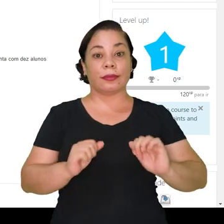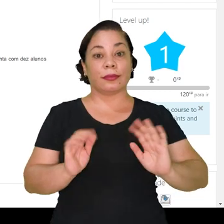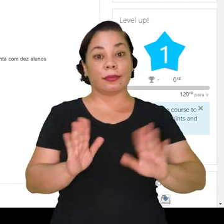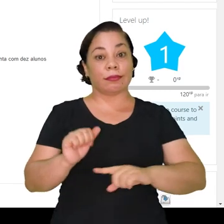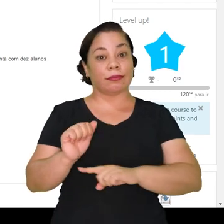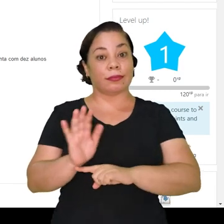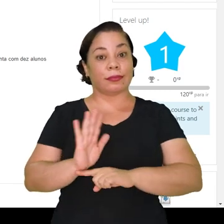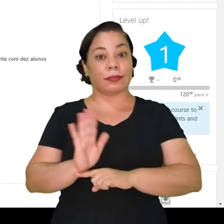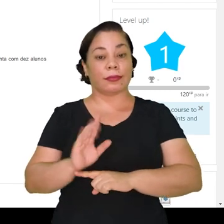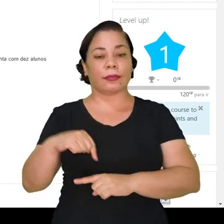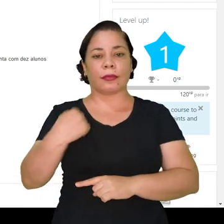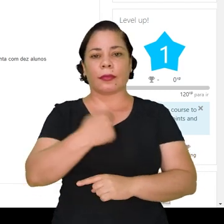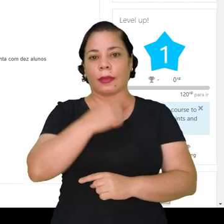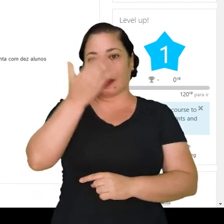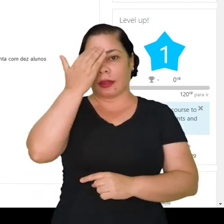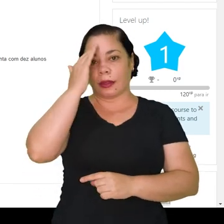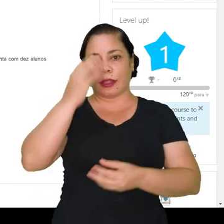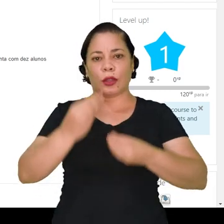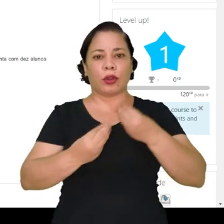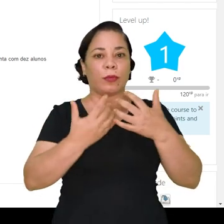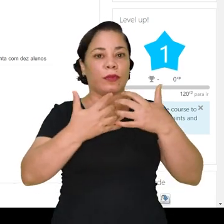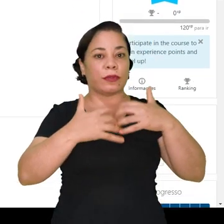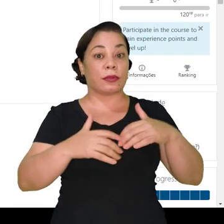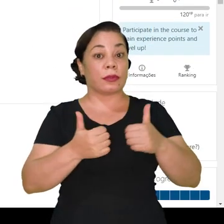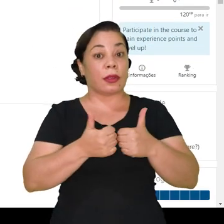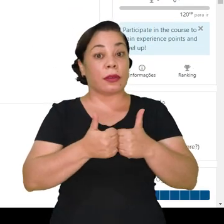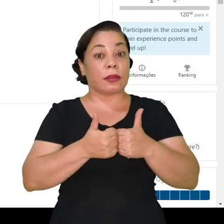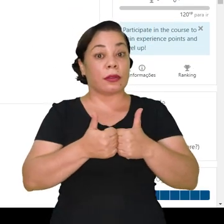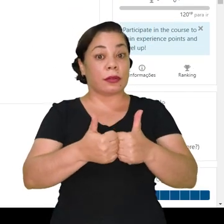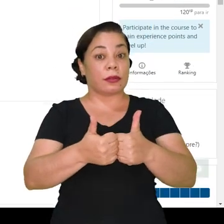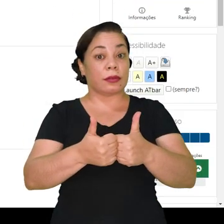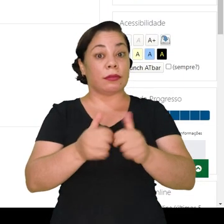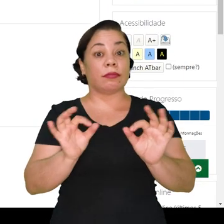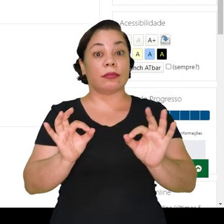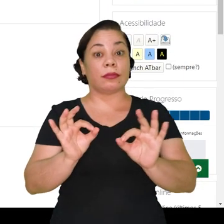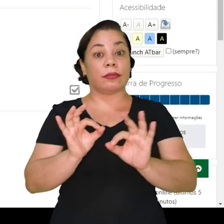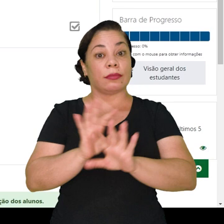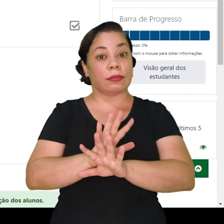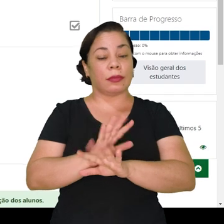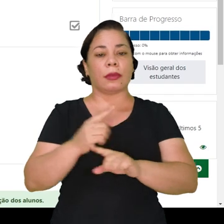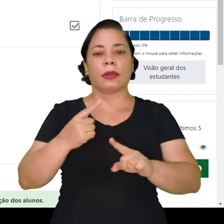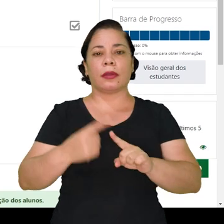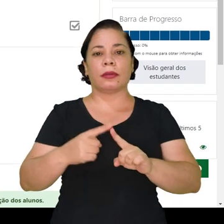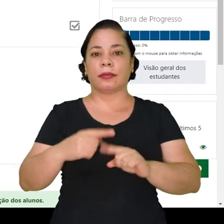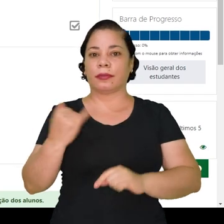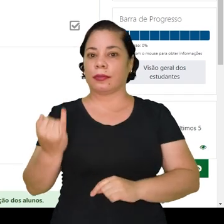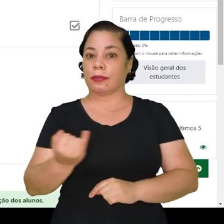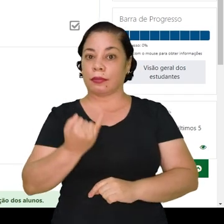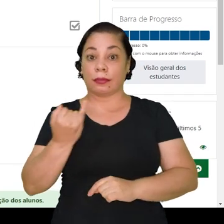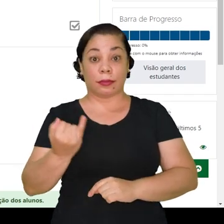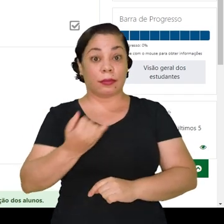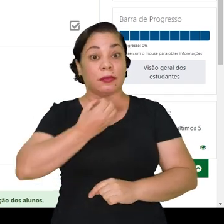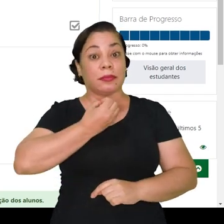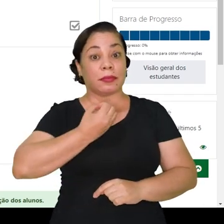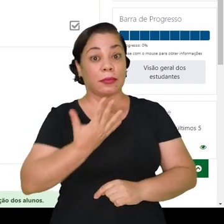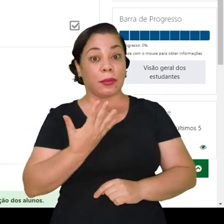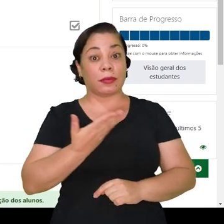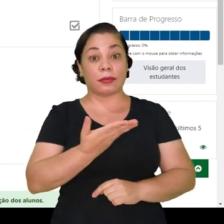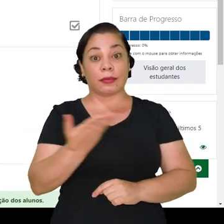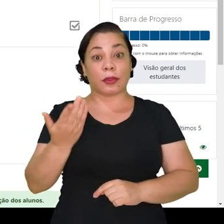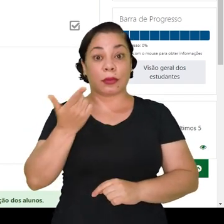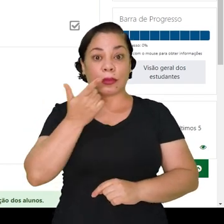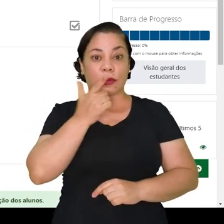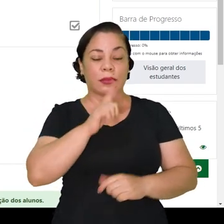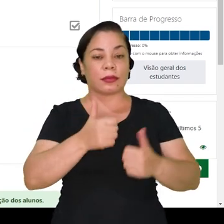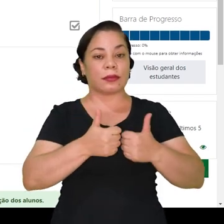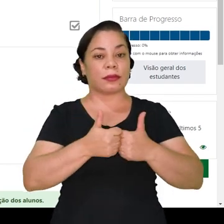Olá, neste tutorial vamos compreender como funciona o acompanhamento de conclusão e por que ele é importante e